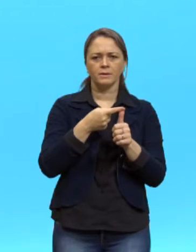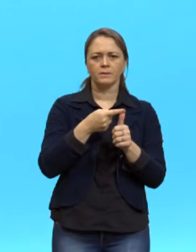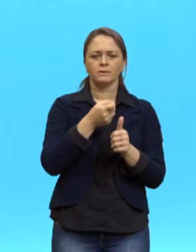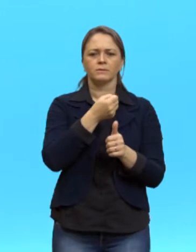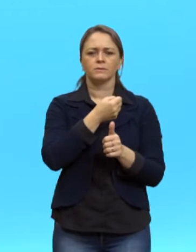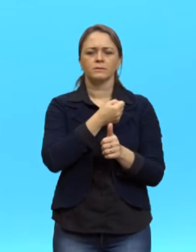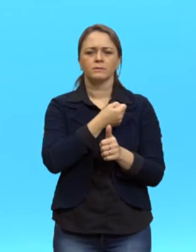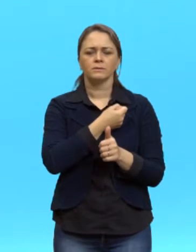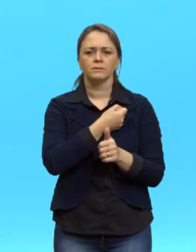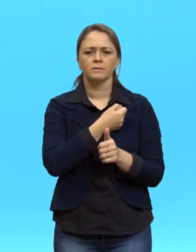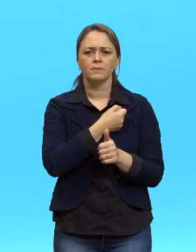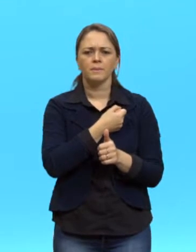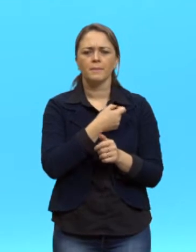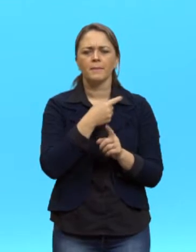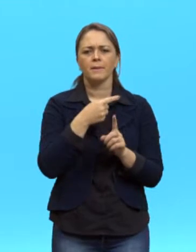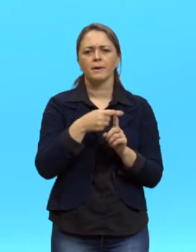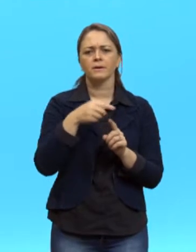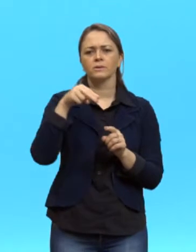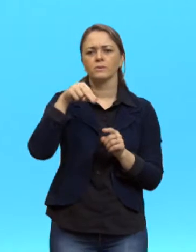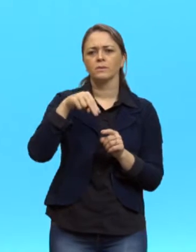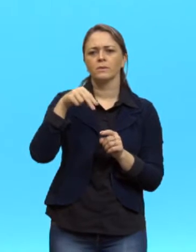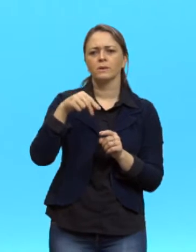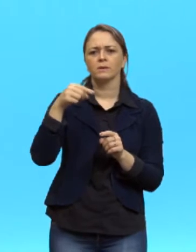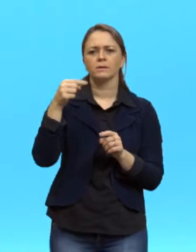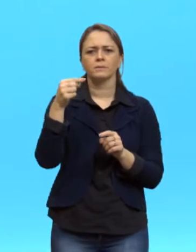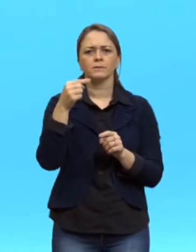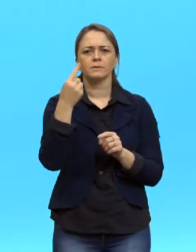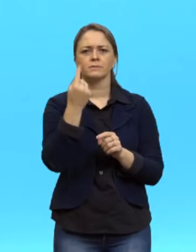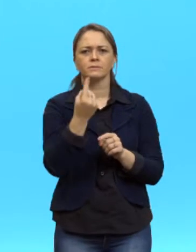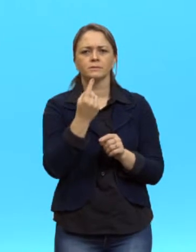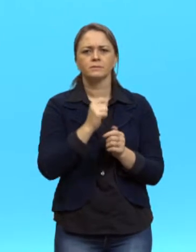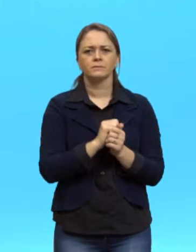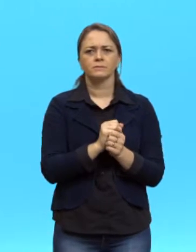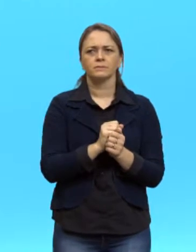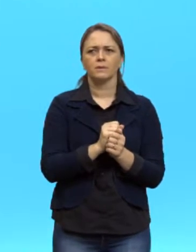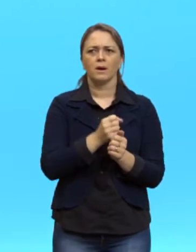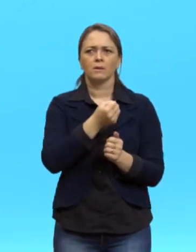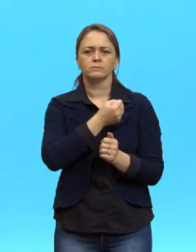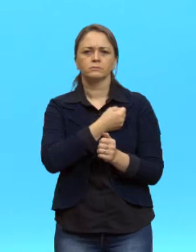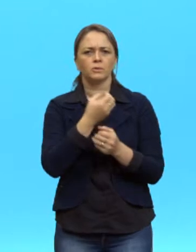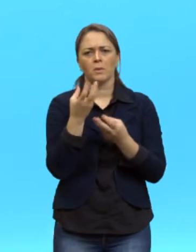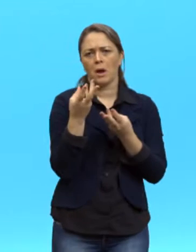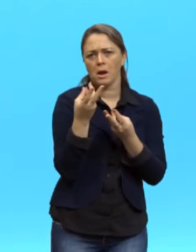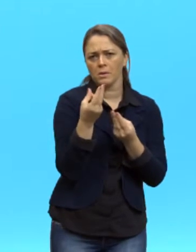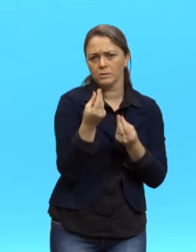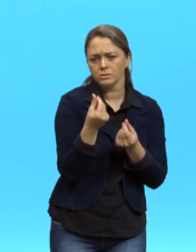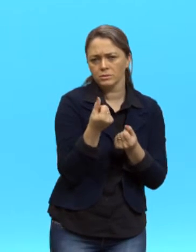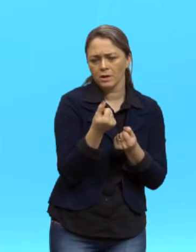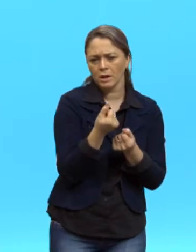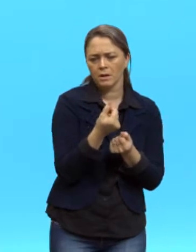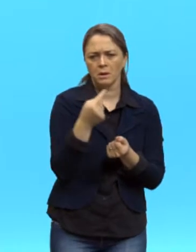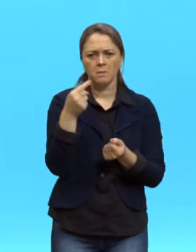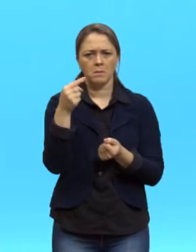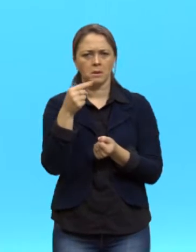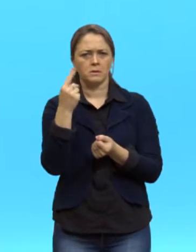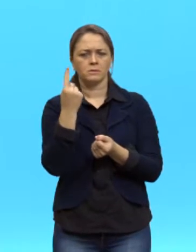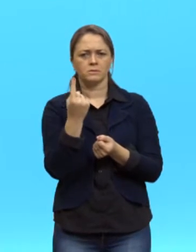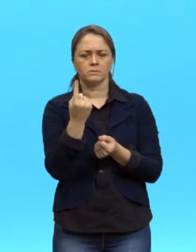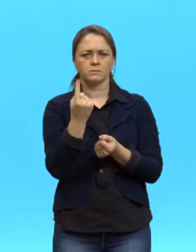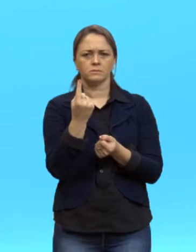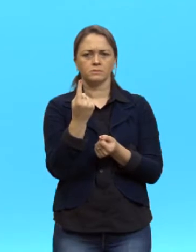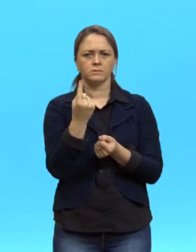quem é o N menos 1? O número de termos, menos 1. Então, se for cinco